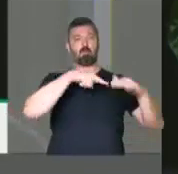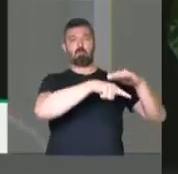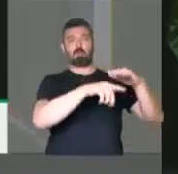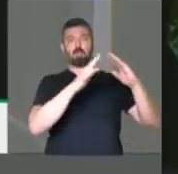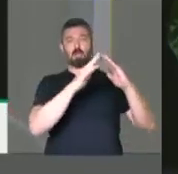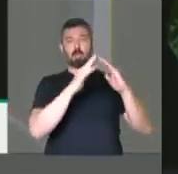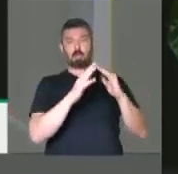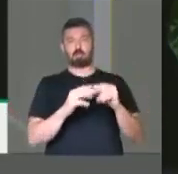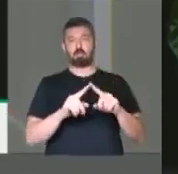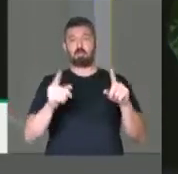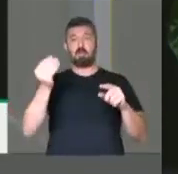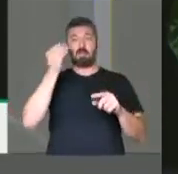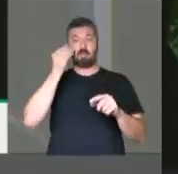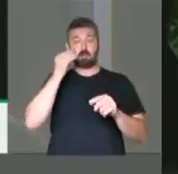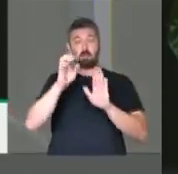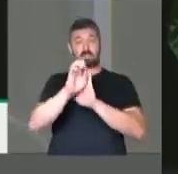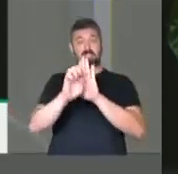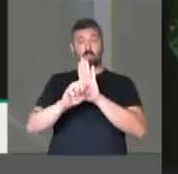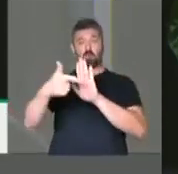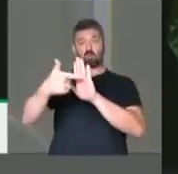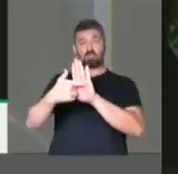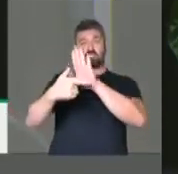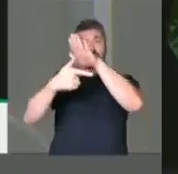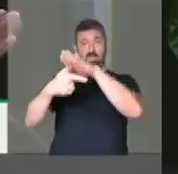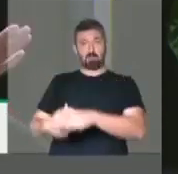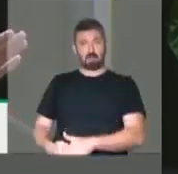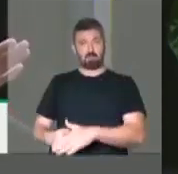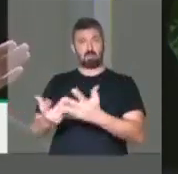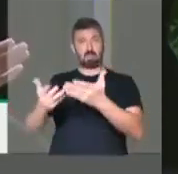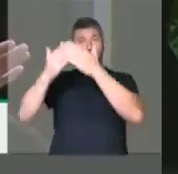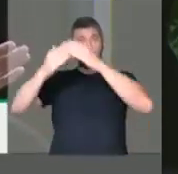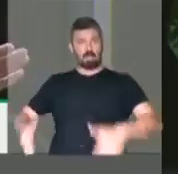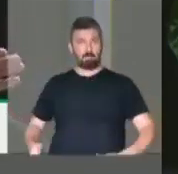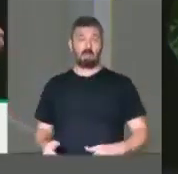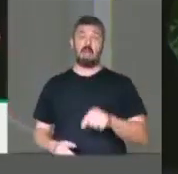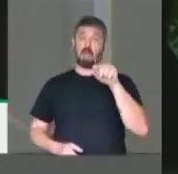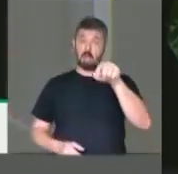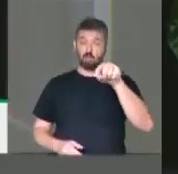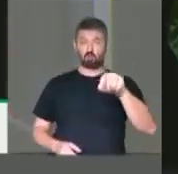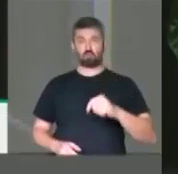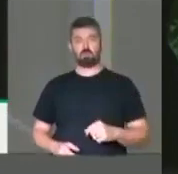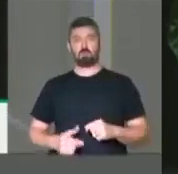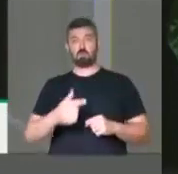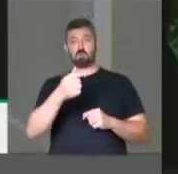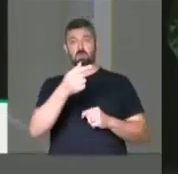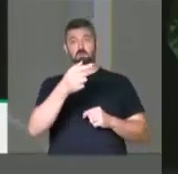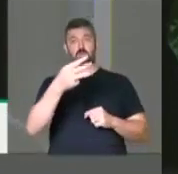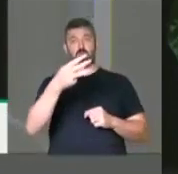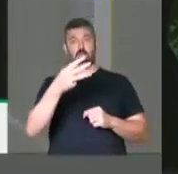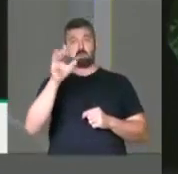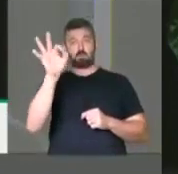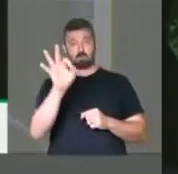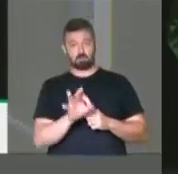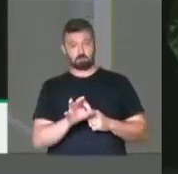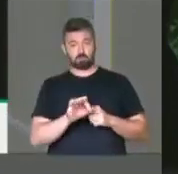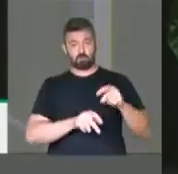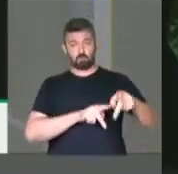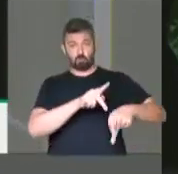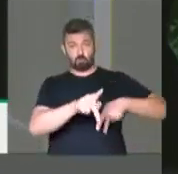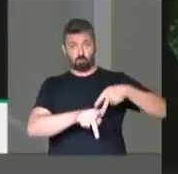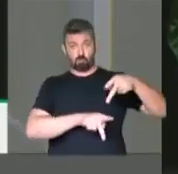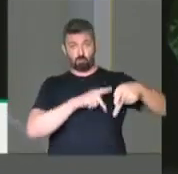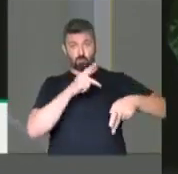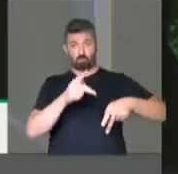a tentativa é do desmonte do Estatuto do Desarmamento. É isso que está em curso. 73% da